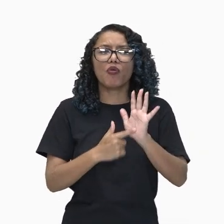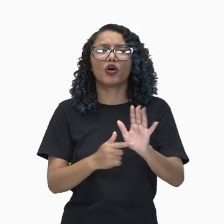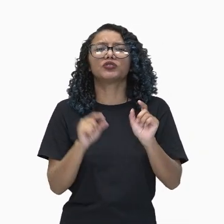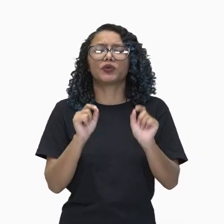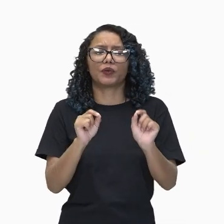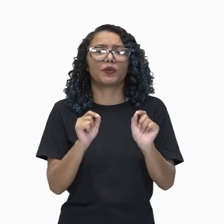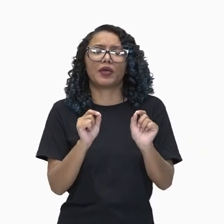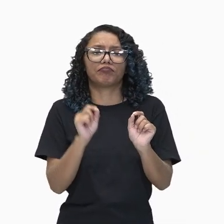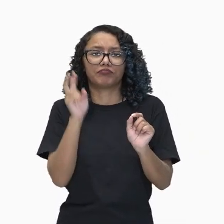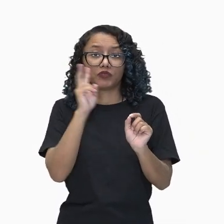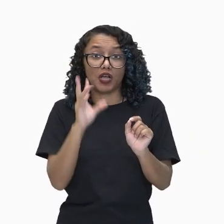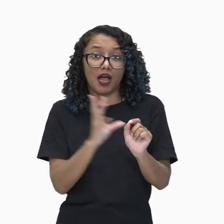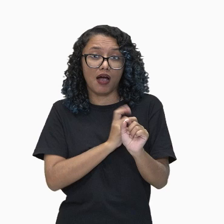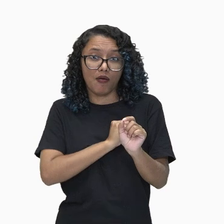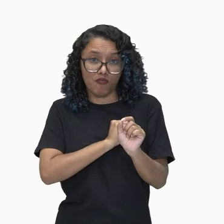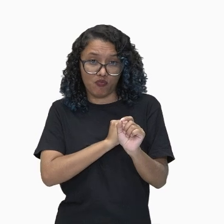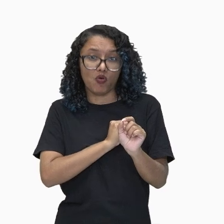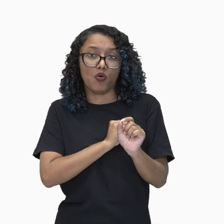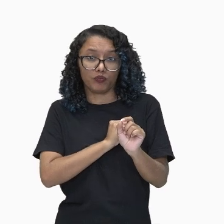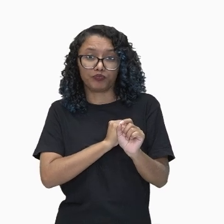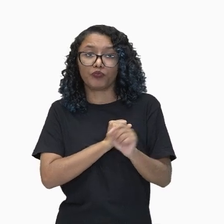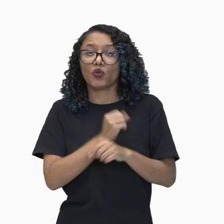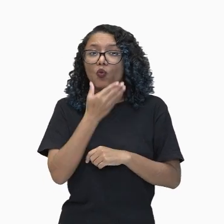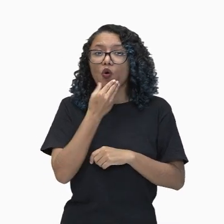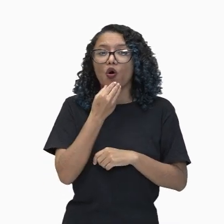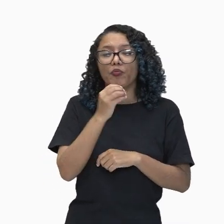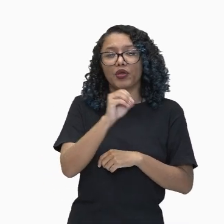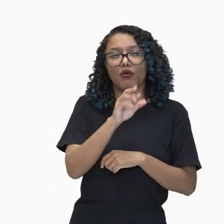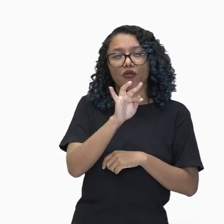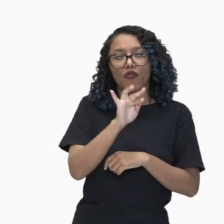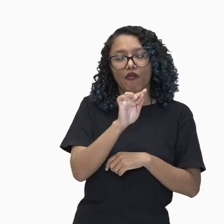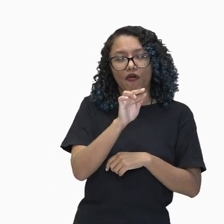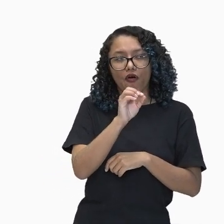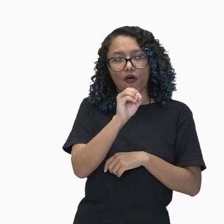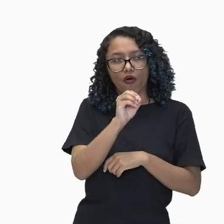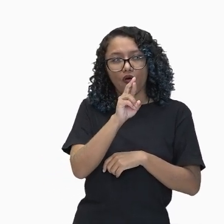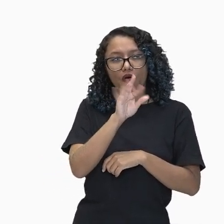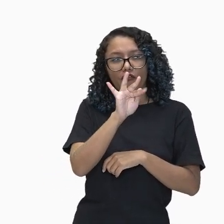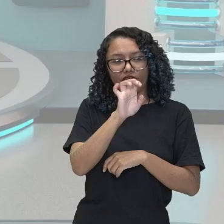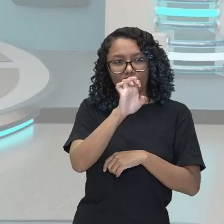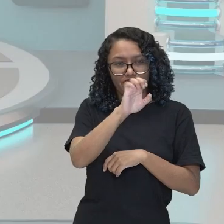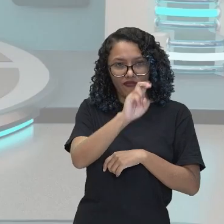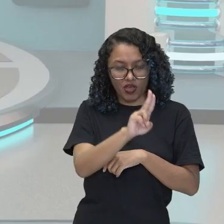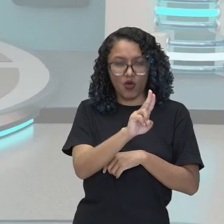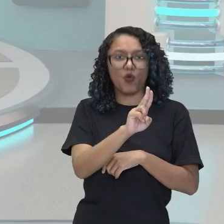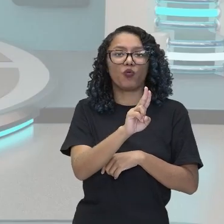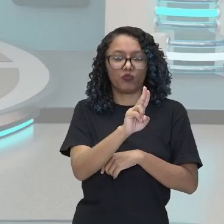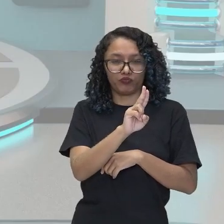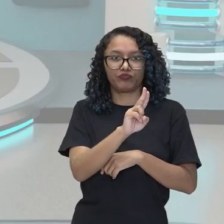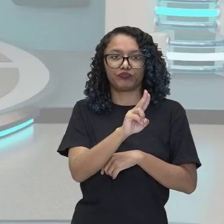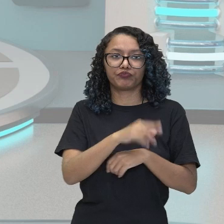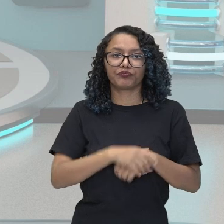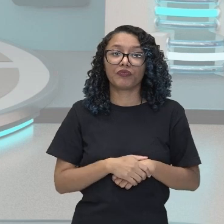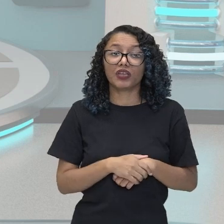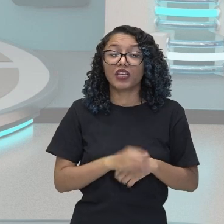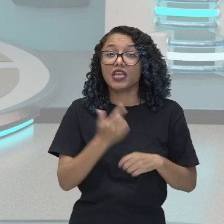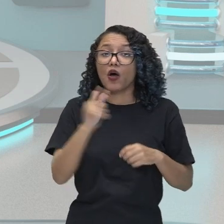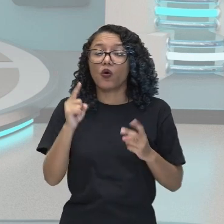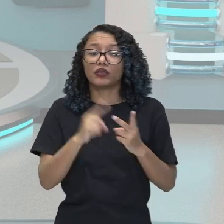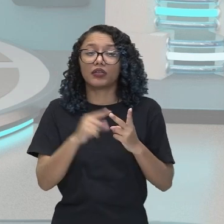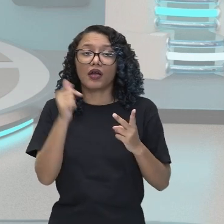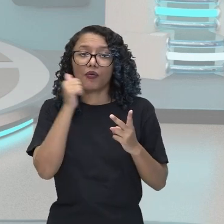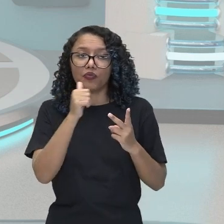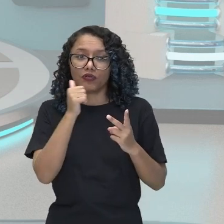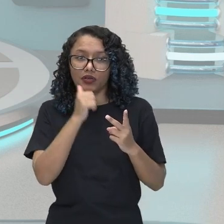Ofeu, filho de Apolo, e músico incomparável. E a bela Eurídice, através da